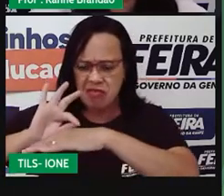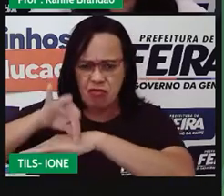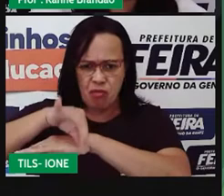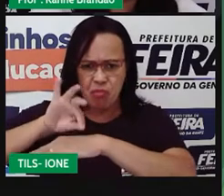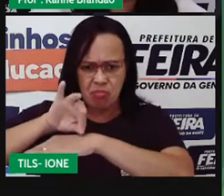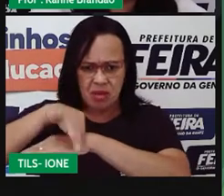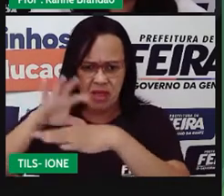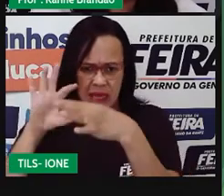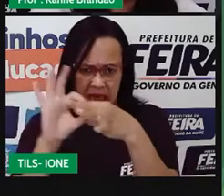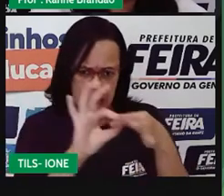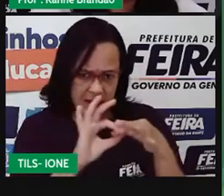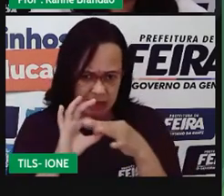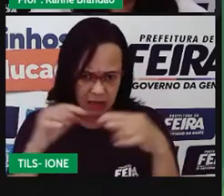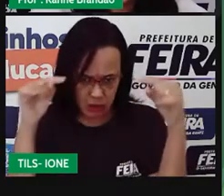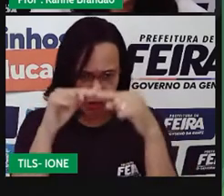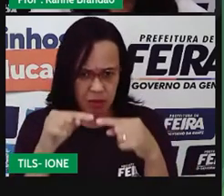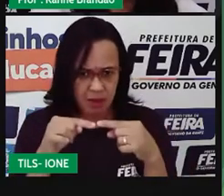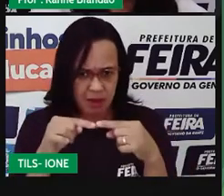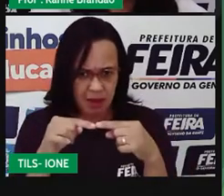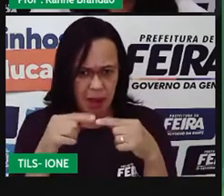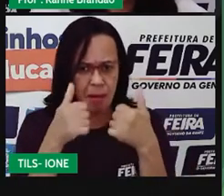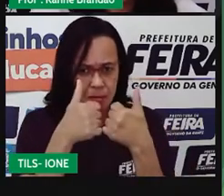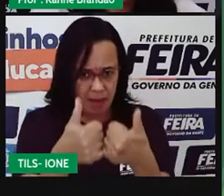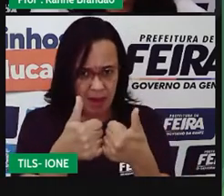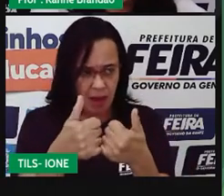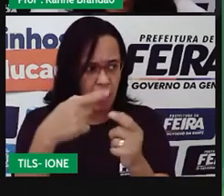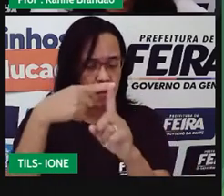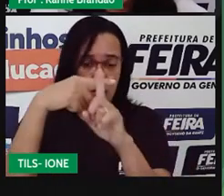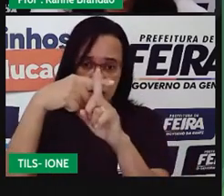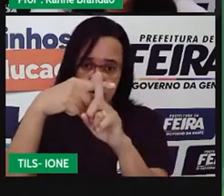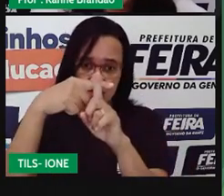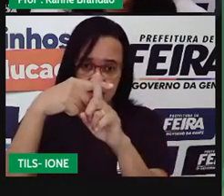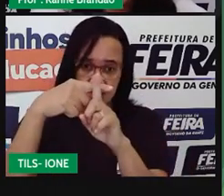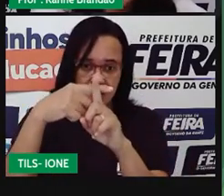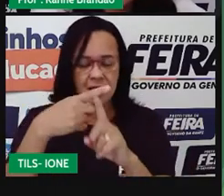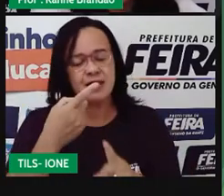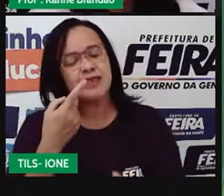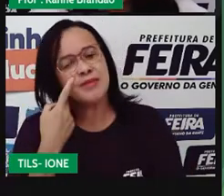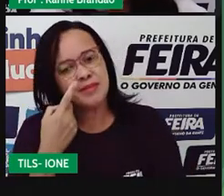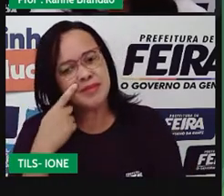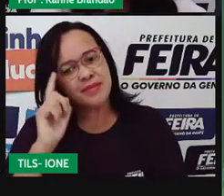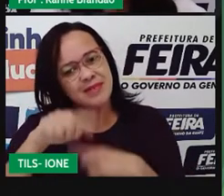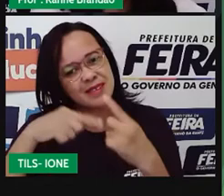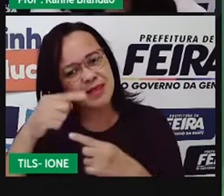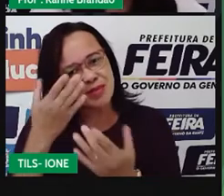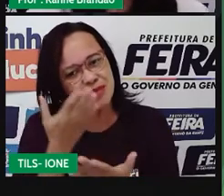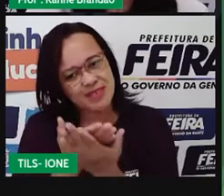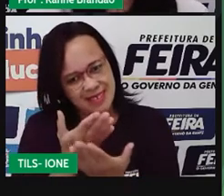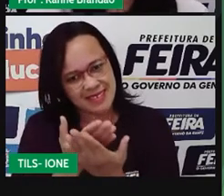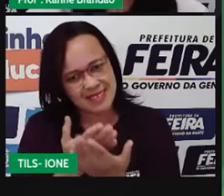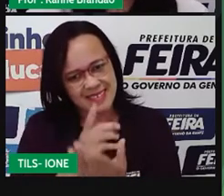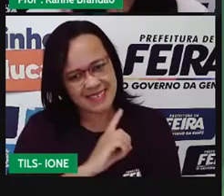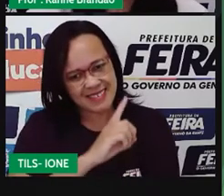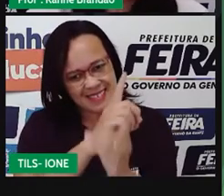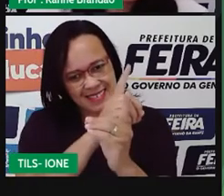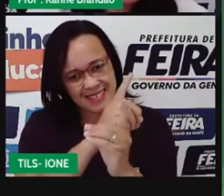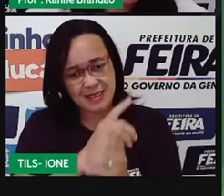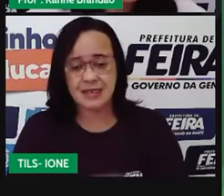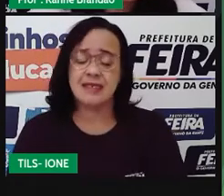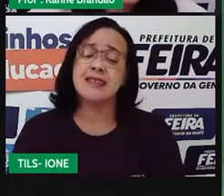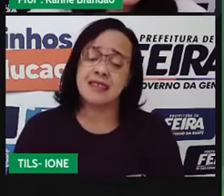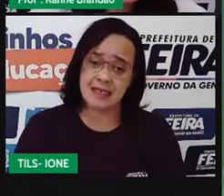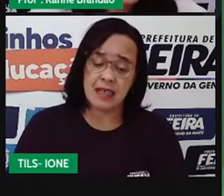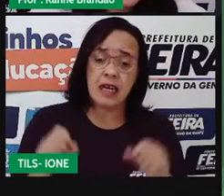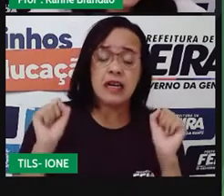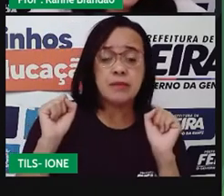positiva essa relação? Será? A gente vai descobrir numa próxima aula. E aí, a gente também